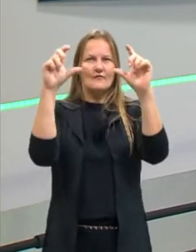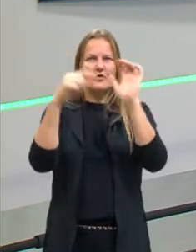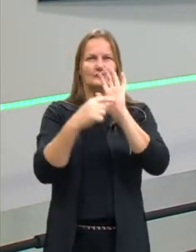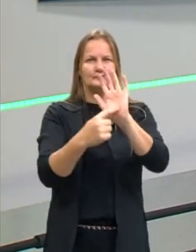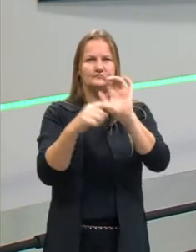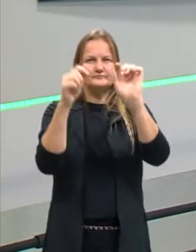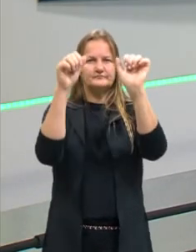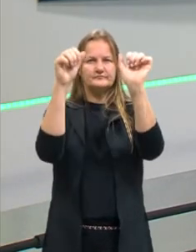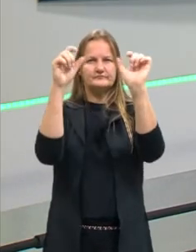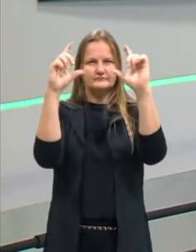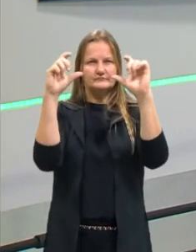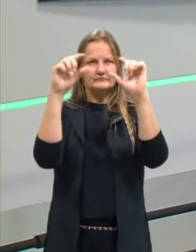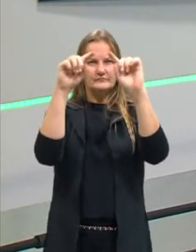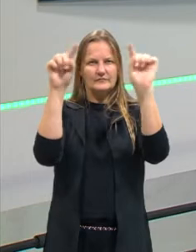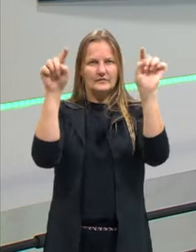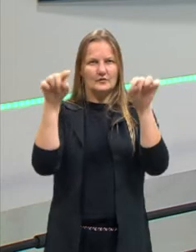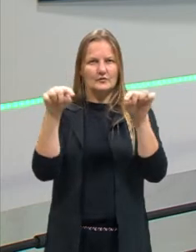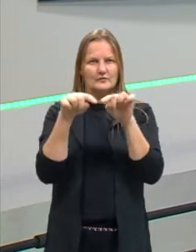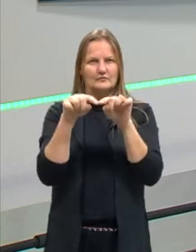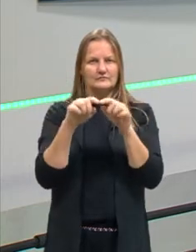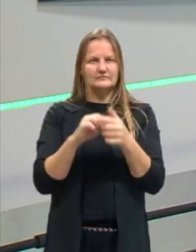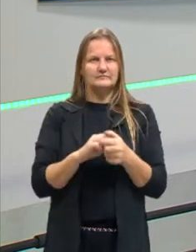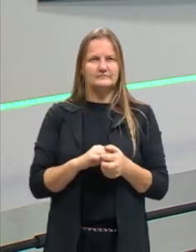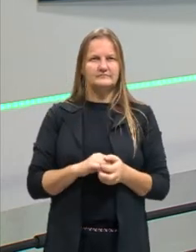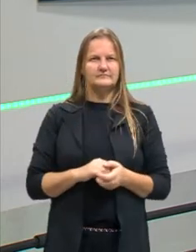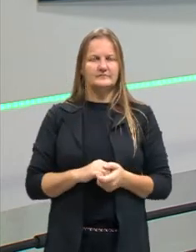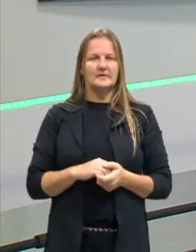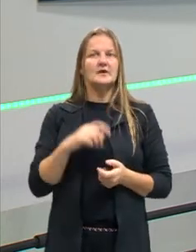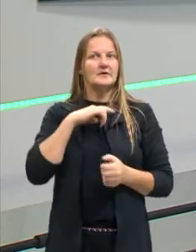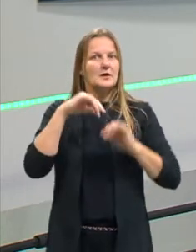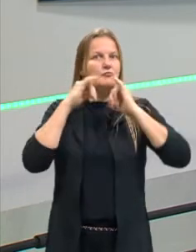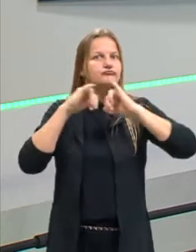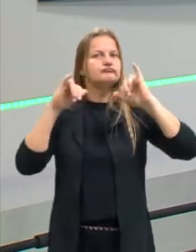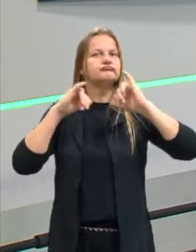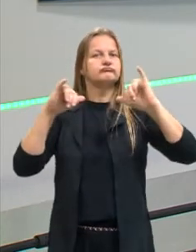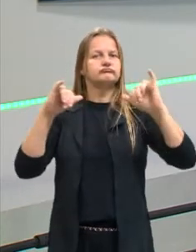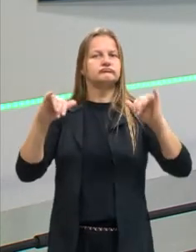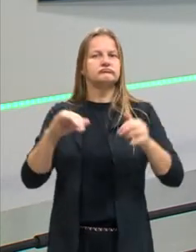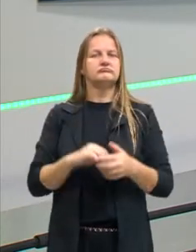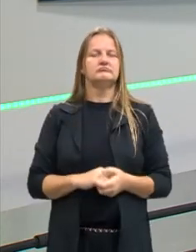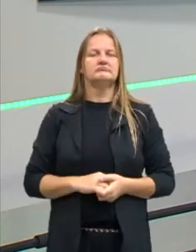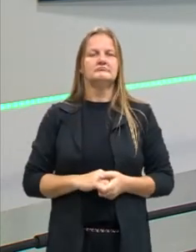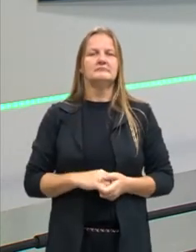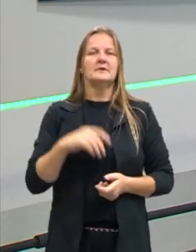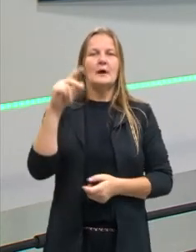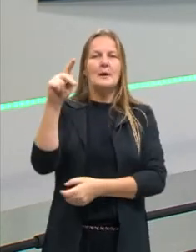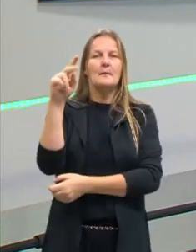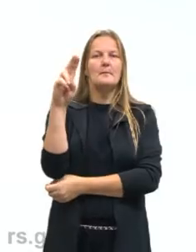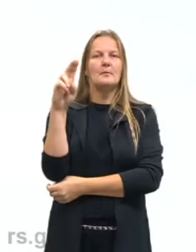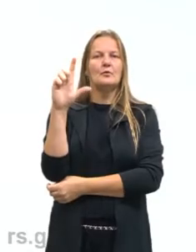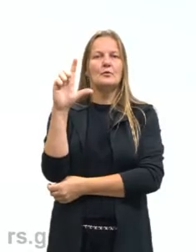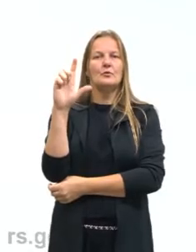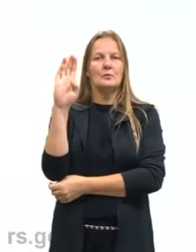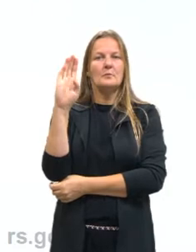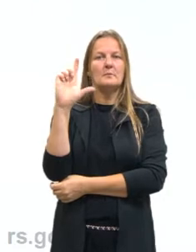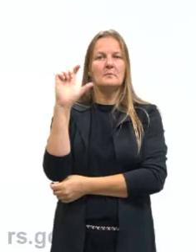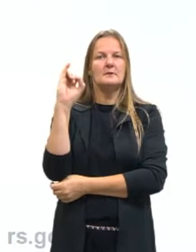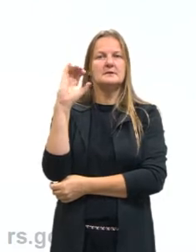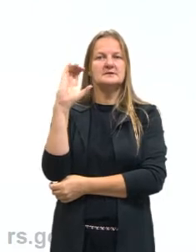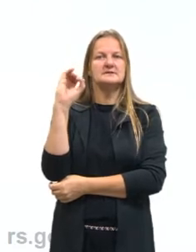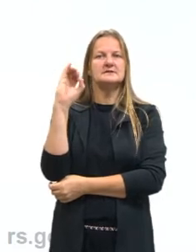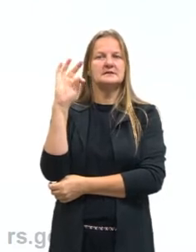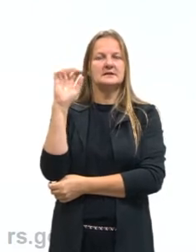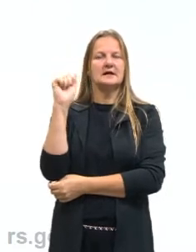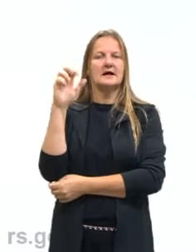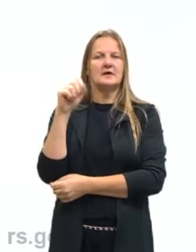para a gente introduzir esse assunto, uma imagem publicitária. O que nós podemos ver aqui? Nós temos a imagem de um animal, um